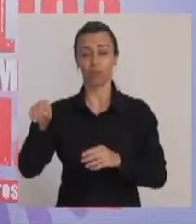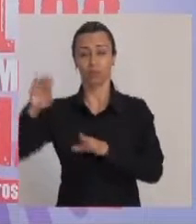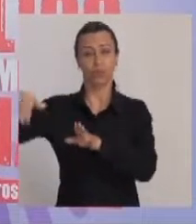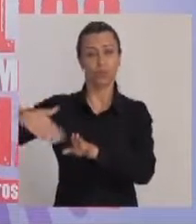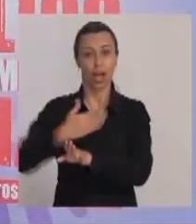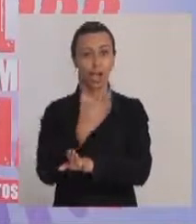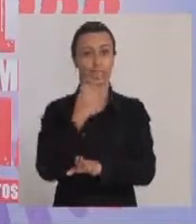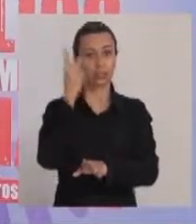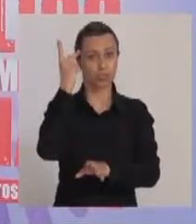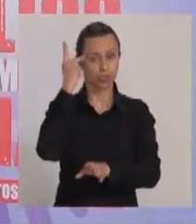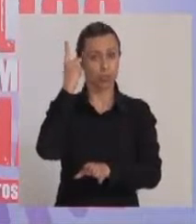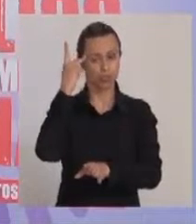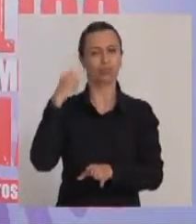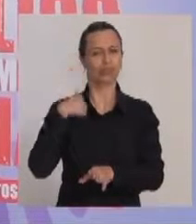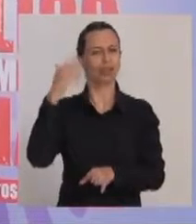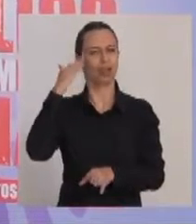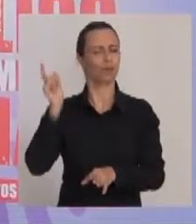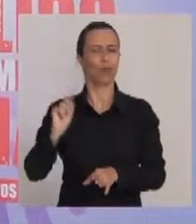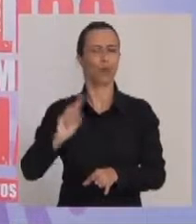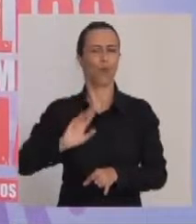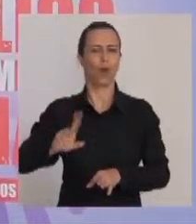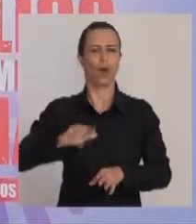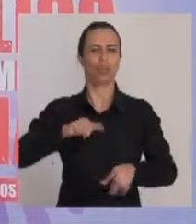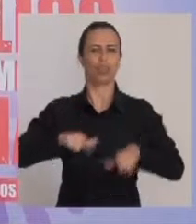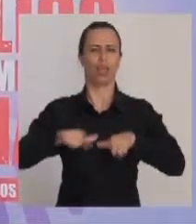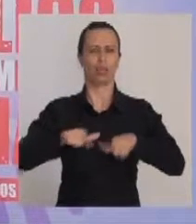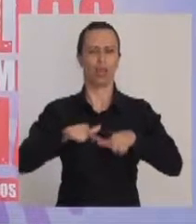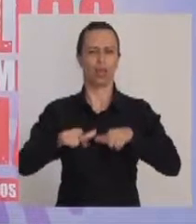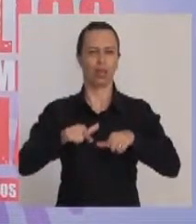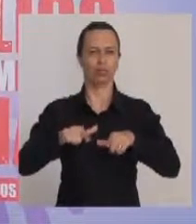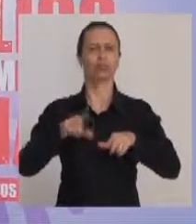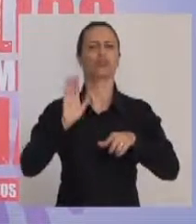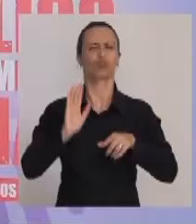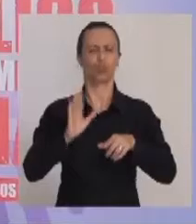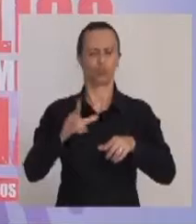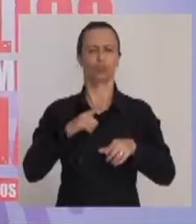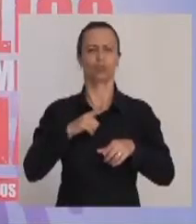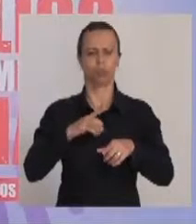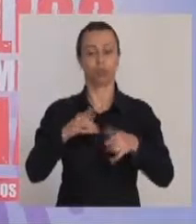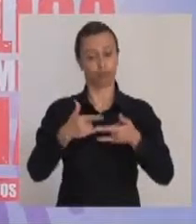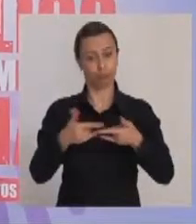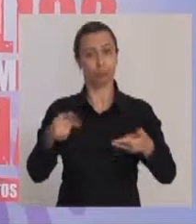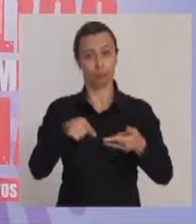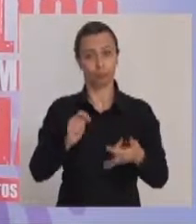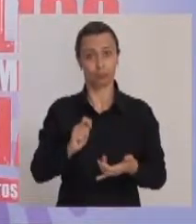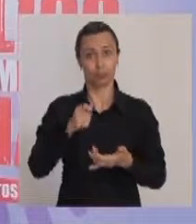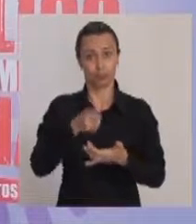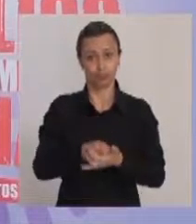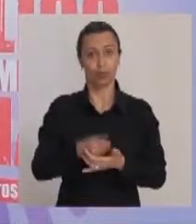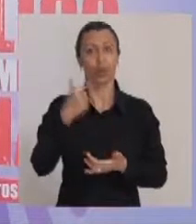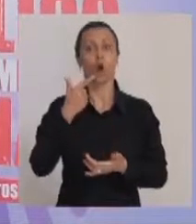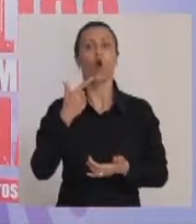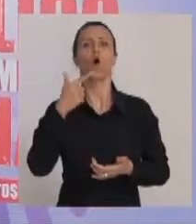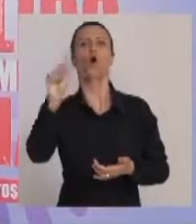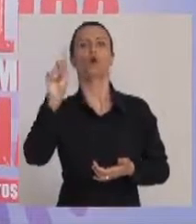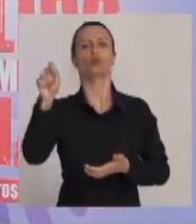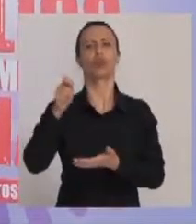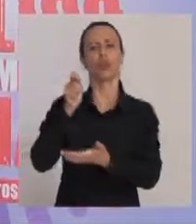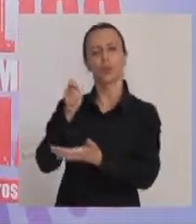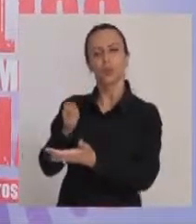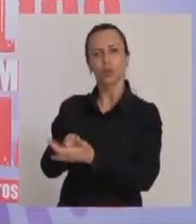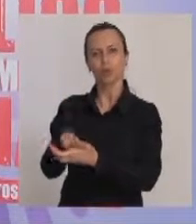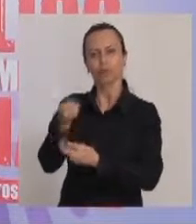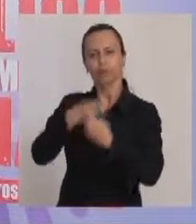vão para São Paulo você sabe que estão indo, vai trabalhar já com, às vezes com a passagem paga